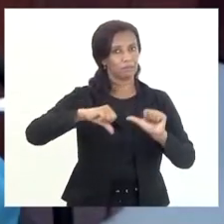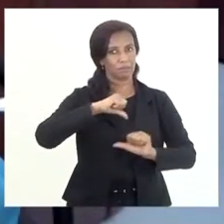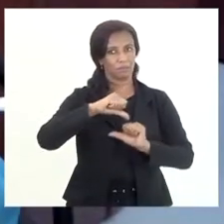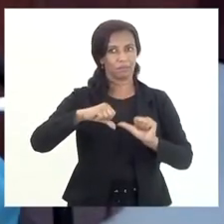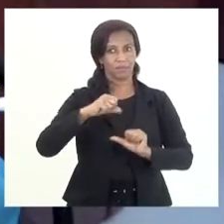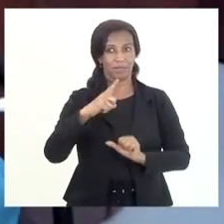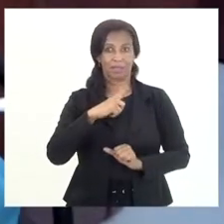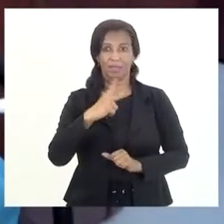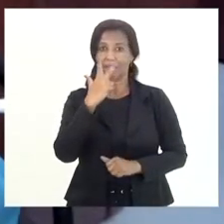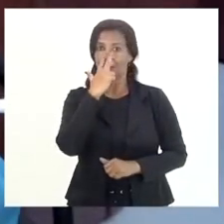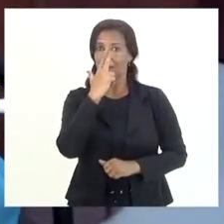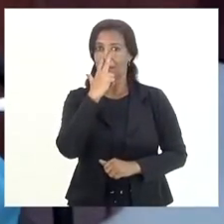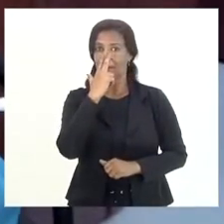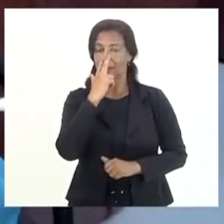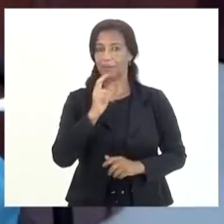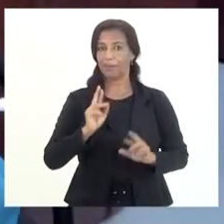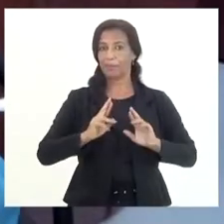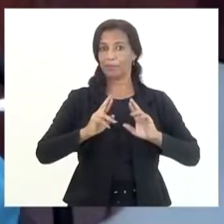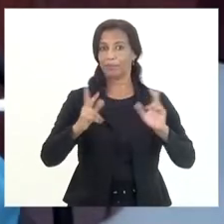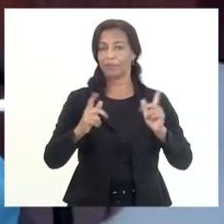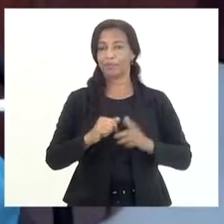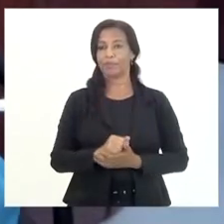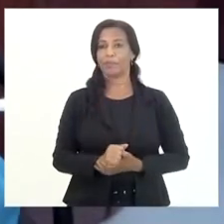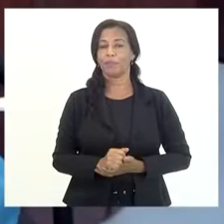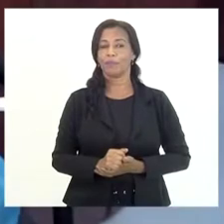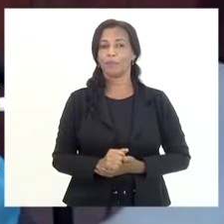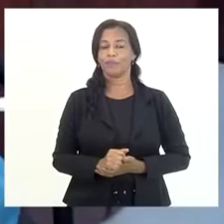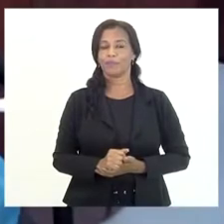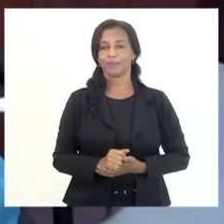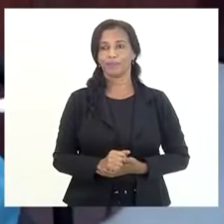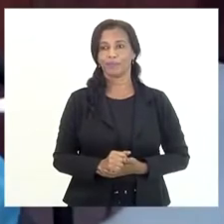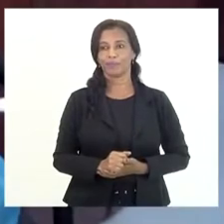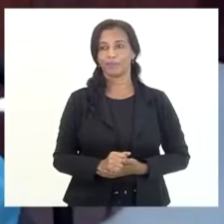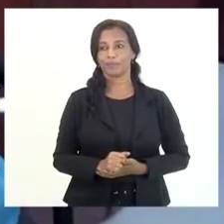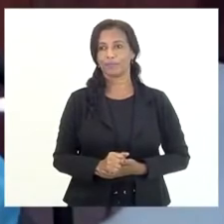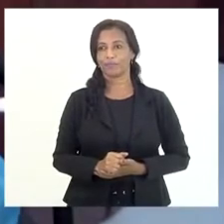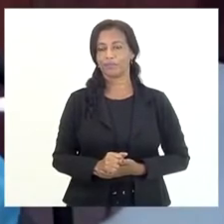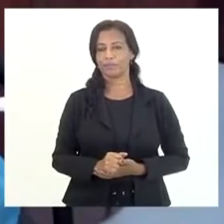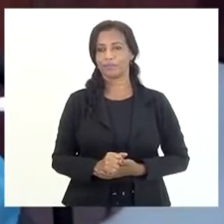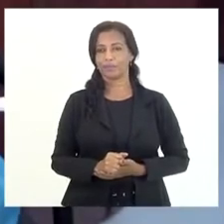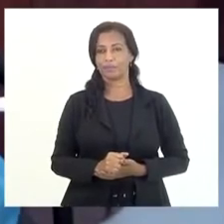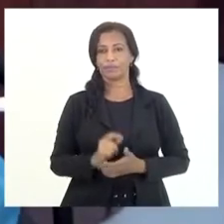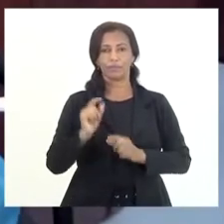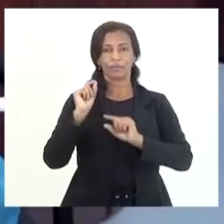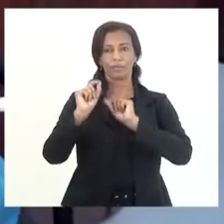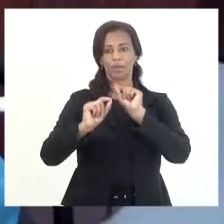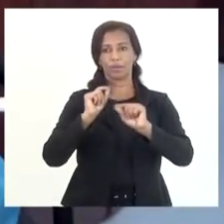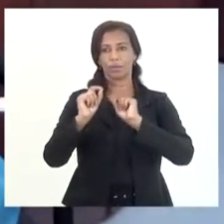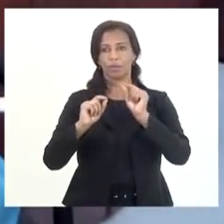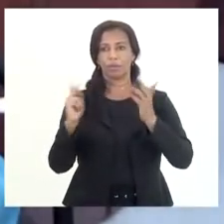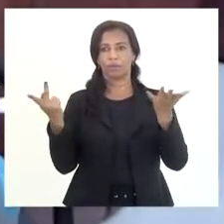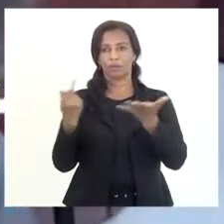menos uma aparente distorção, muito relevante. O que acontece?